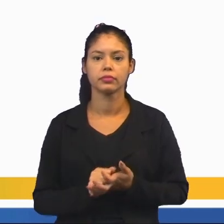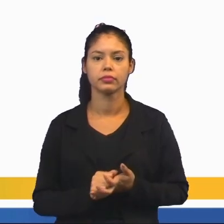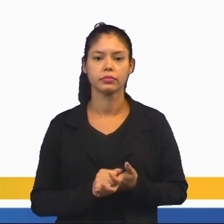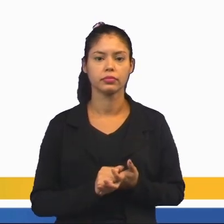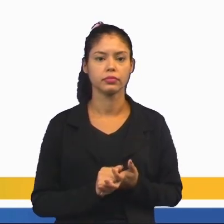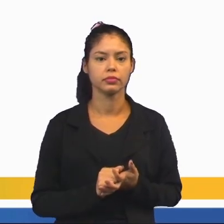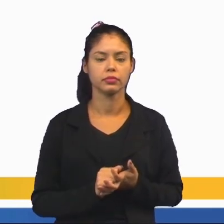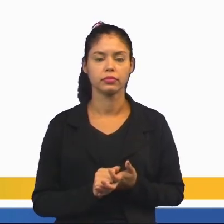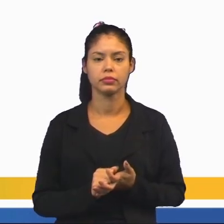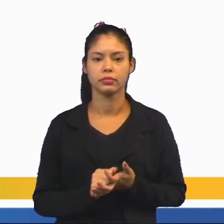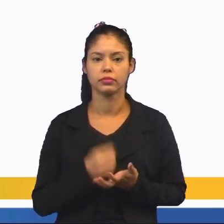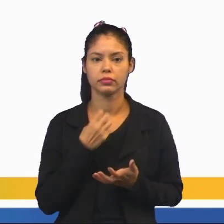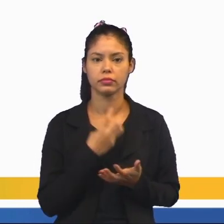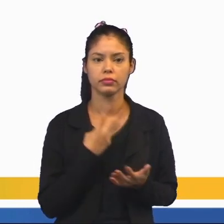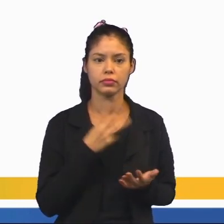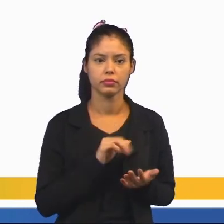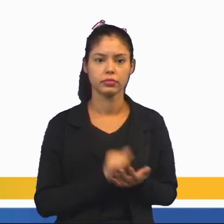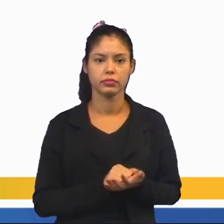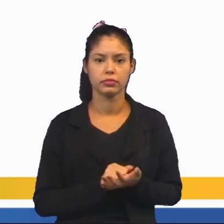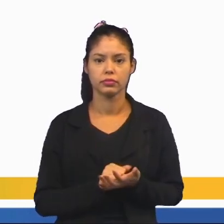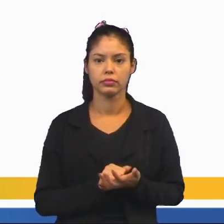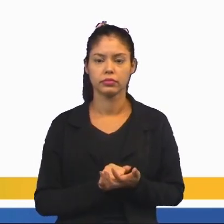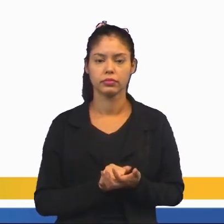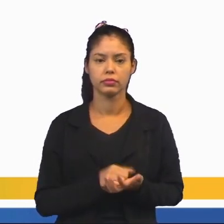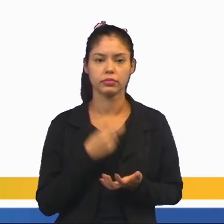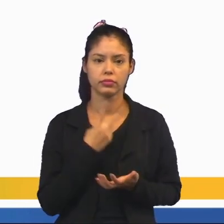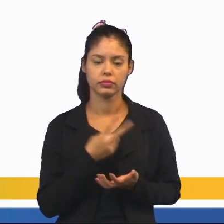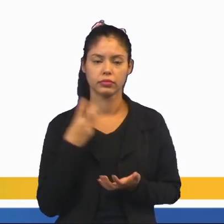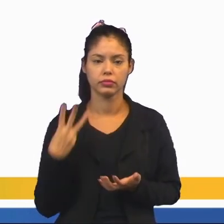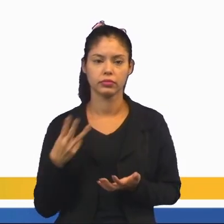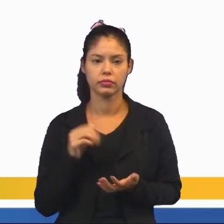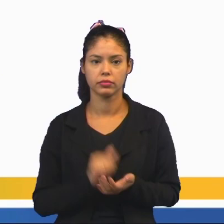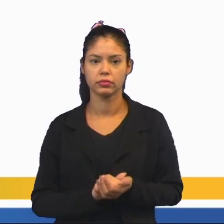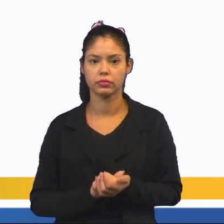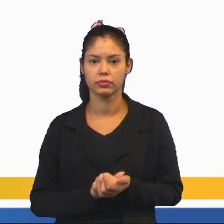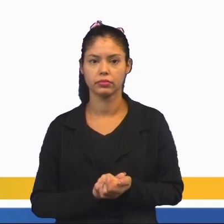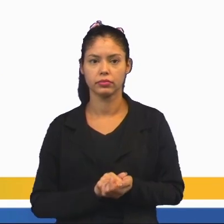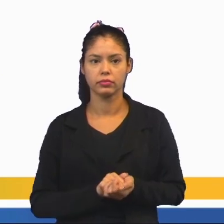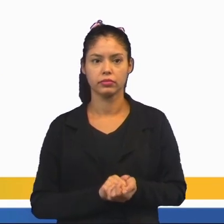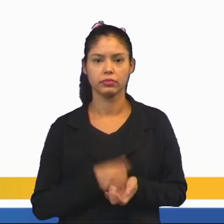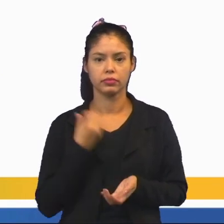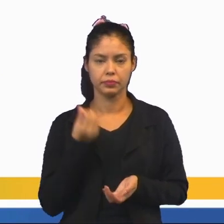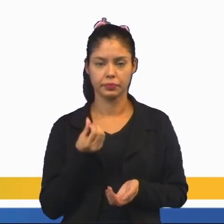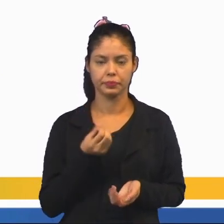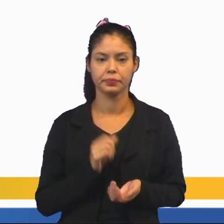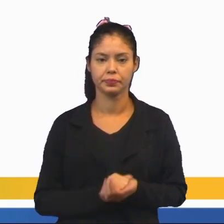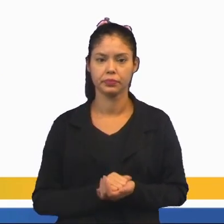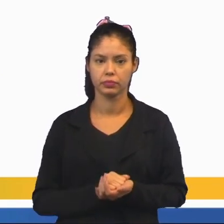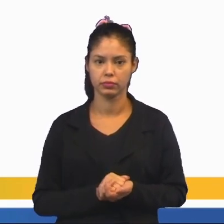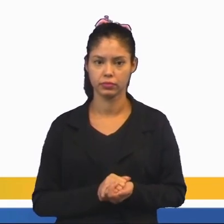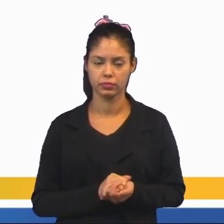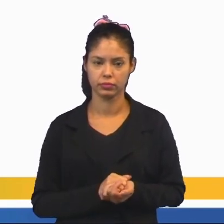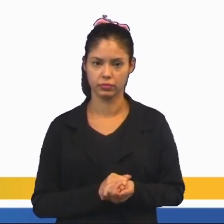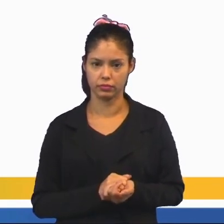Duas... Aí, nós fizemos três vezes... Duas vezes três, que deu seis, né?